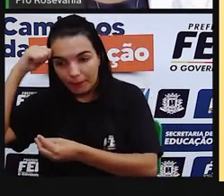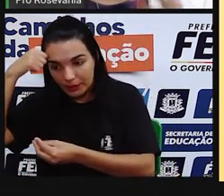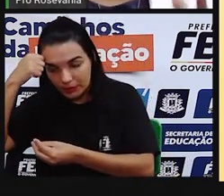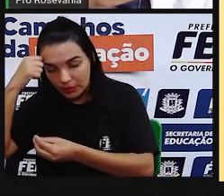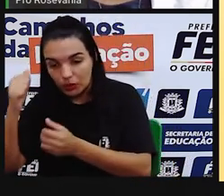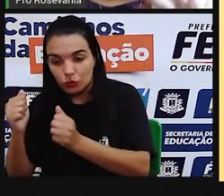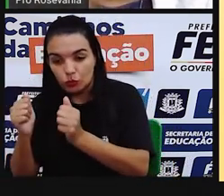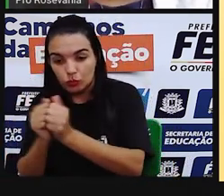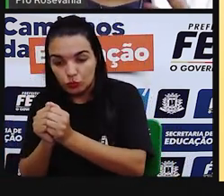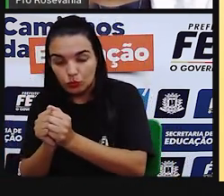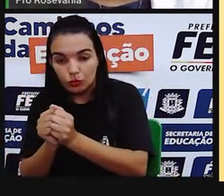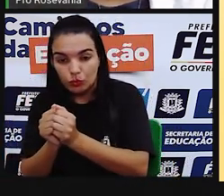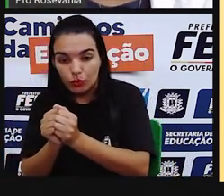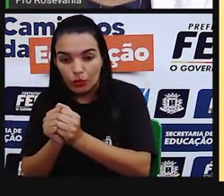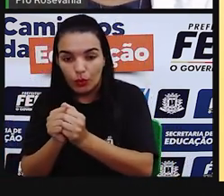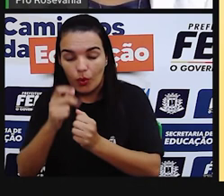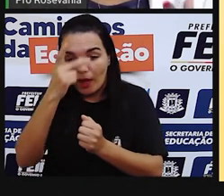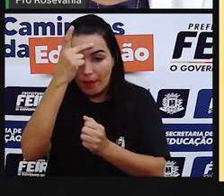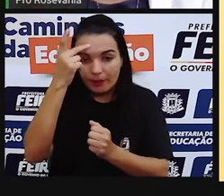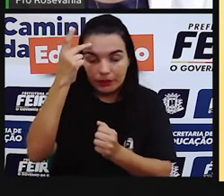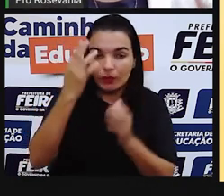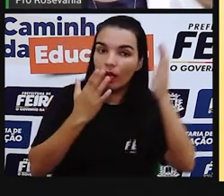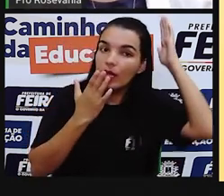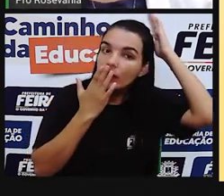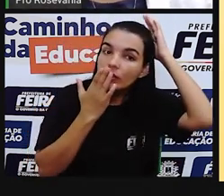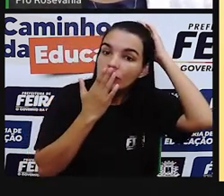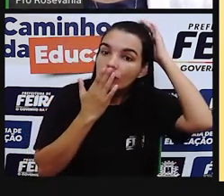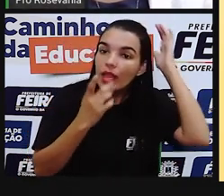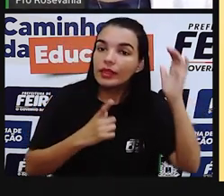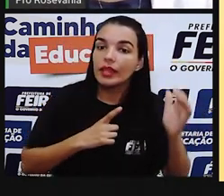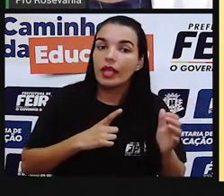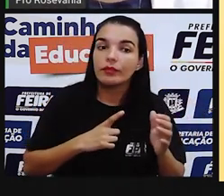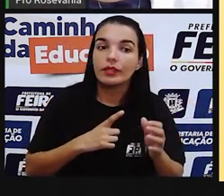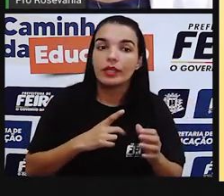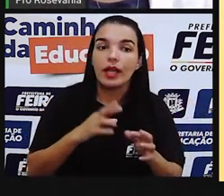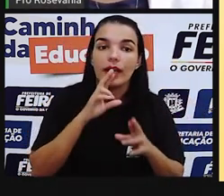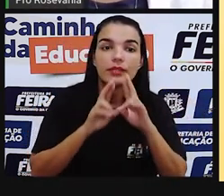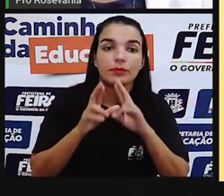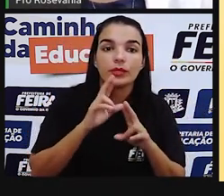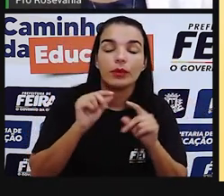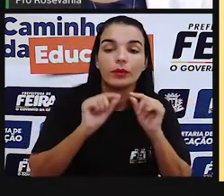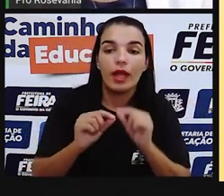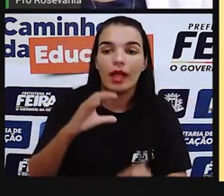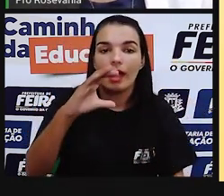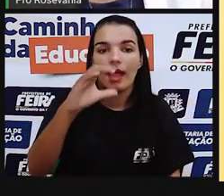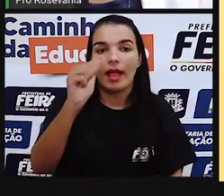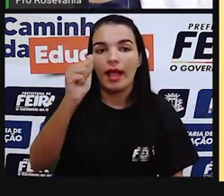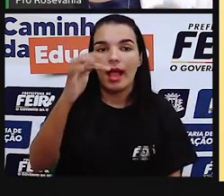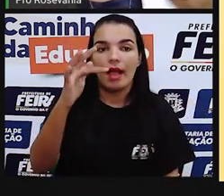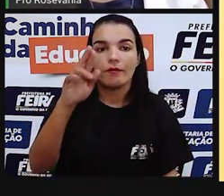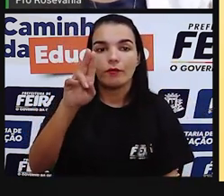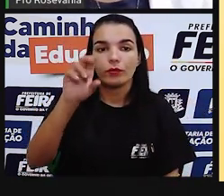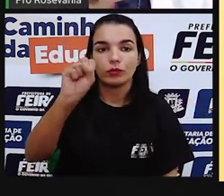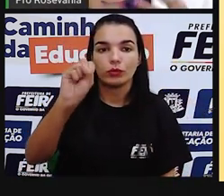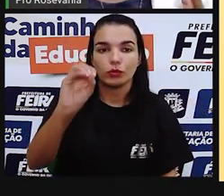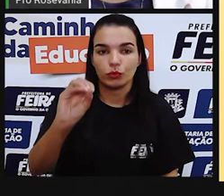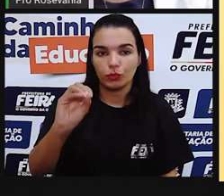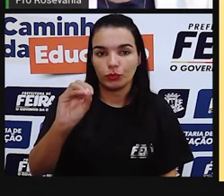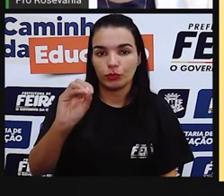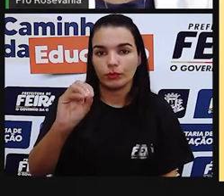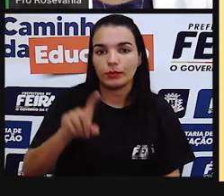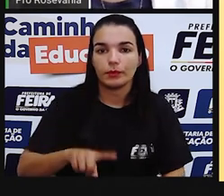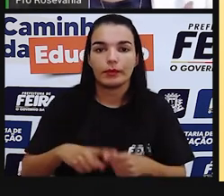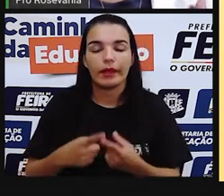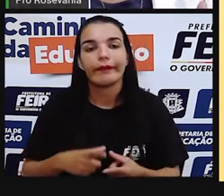o brasileiro continuou os continuou e misturamos aí nesse caso já era uma meluca com o branco já era um